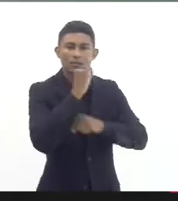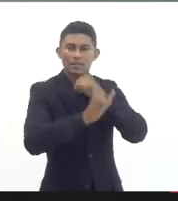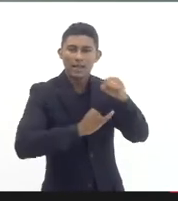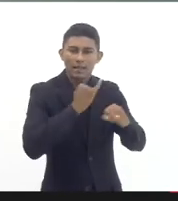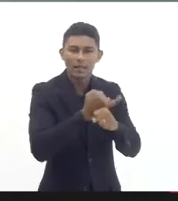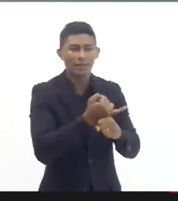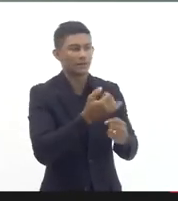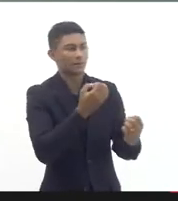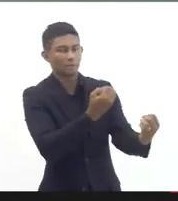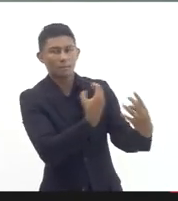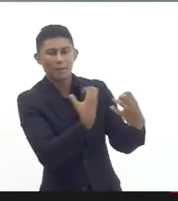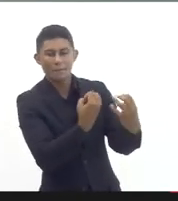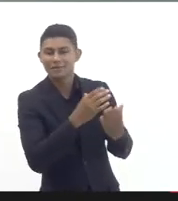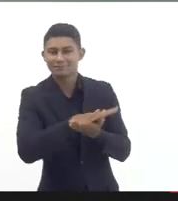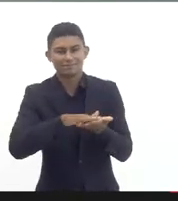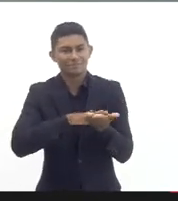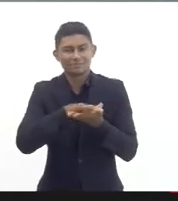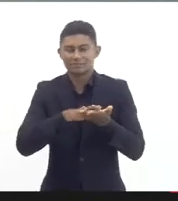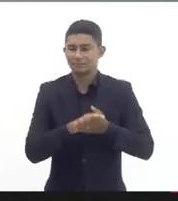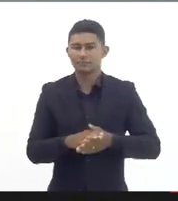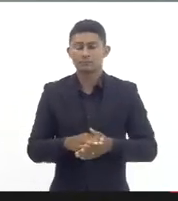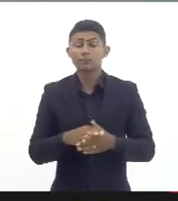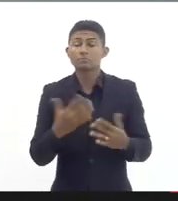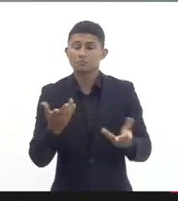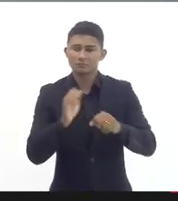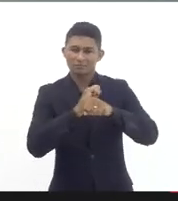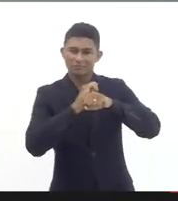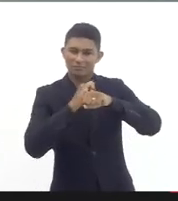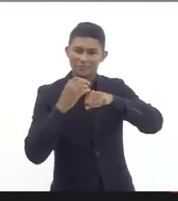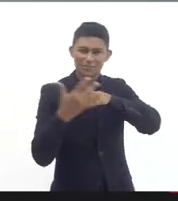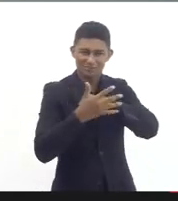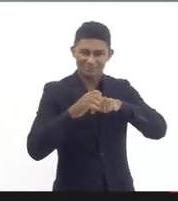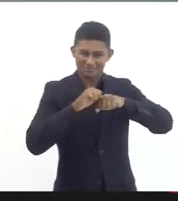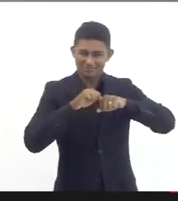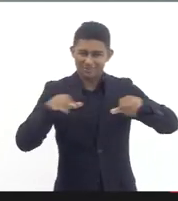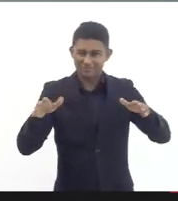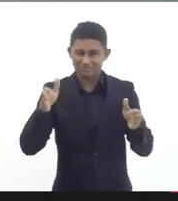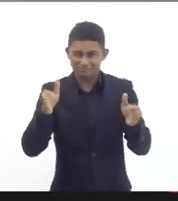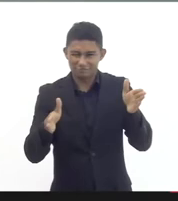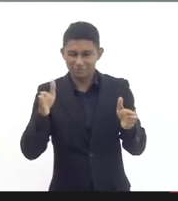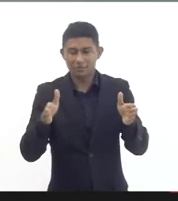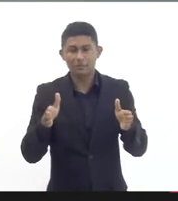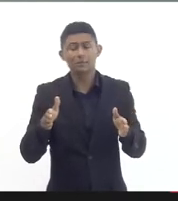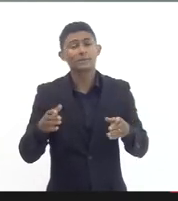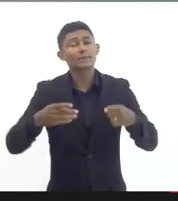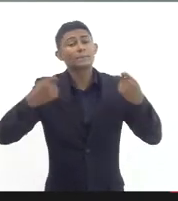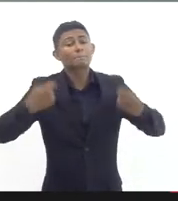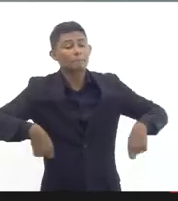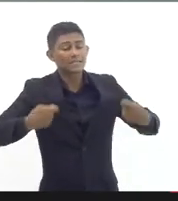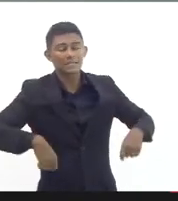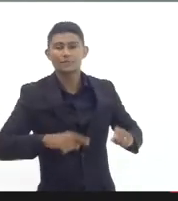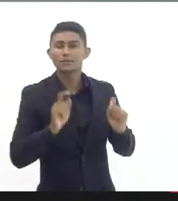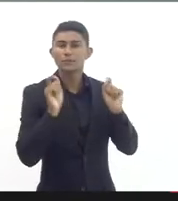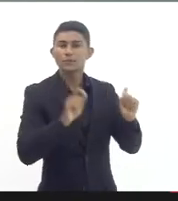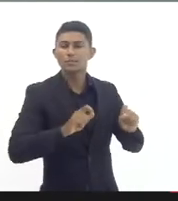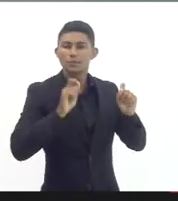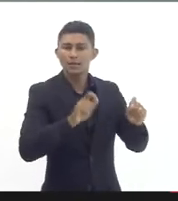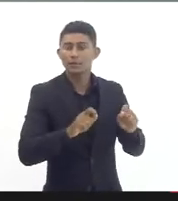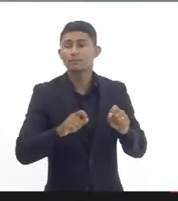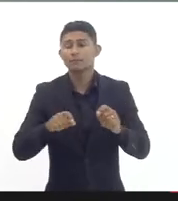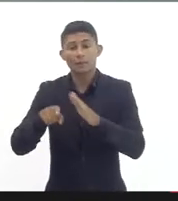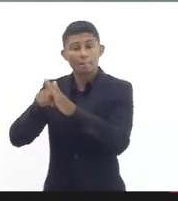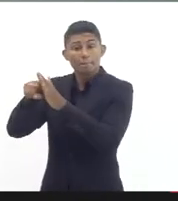que se esperava é que tivesse sido feito um diagnóstico um diagnóstico das condições estruturais das escolas